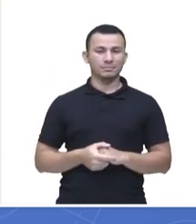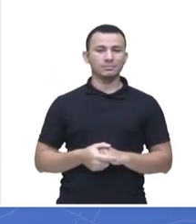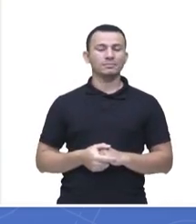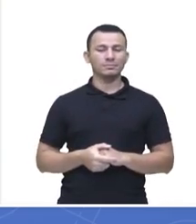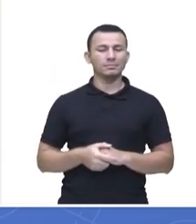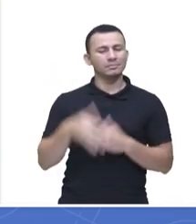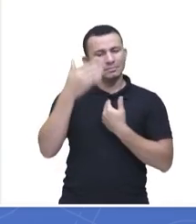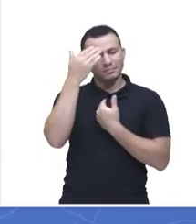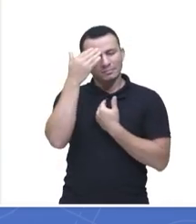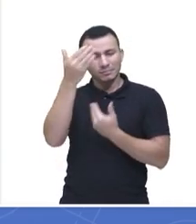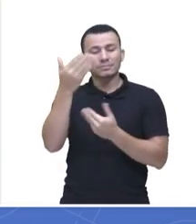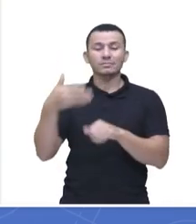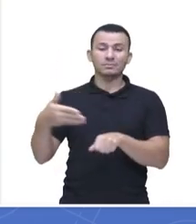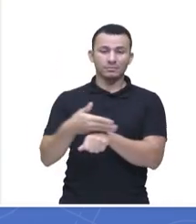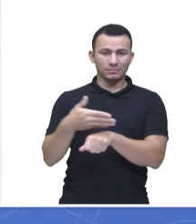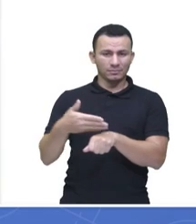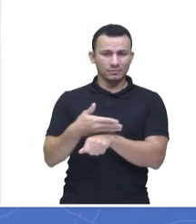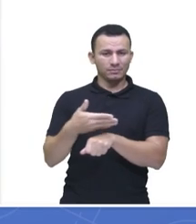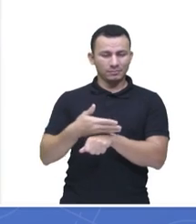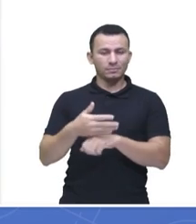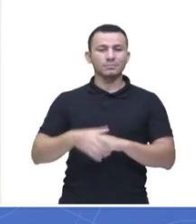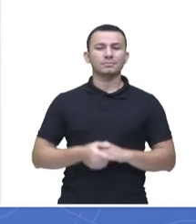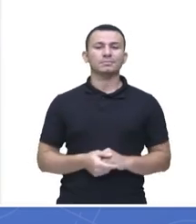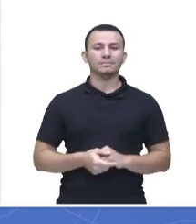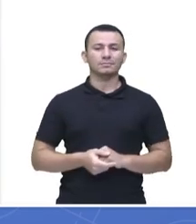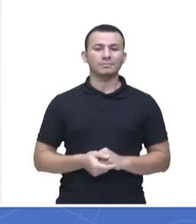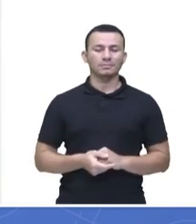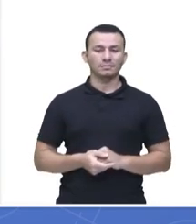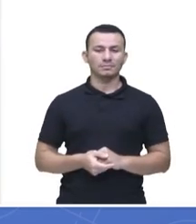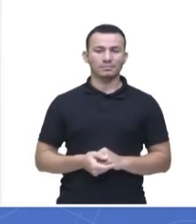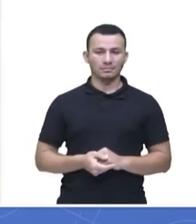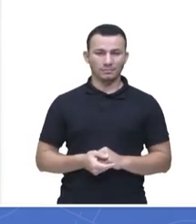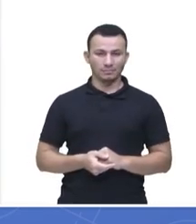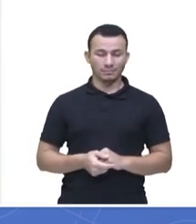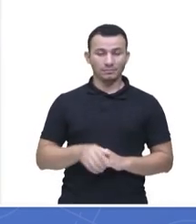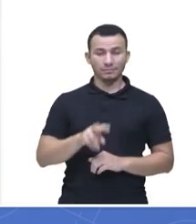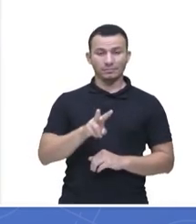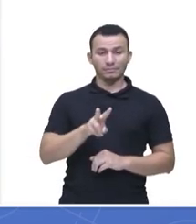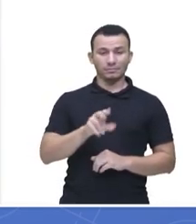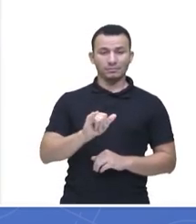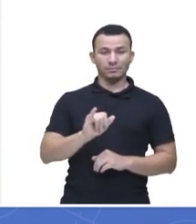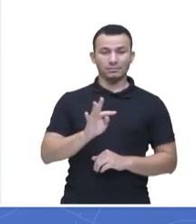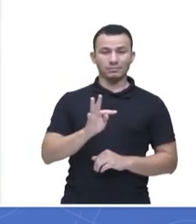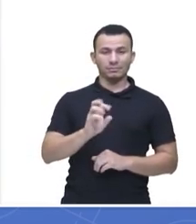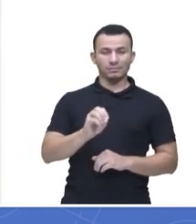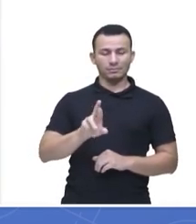Humaitá, aí, pela presença de vocês. A Vitória,